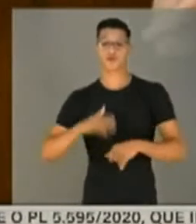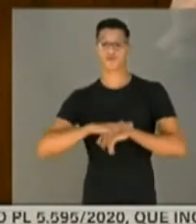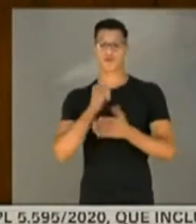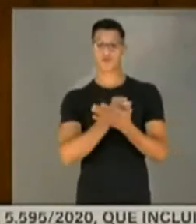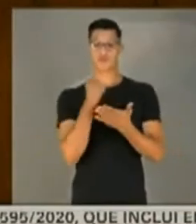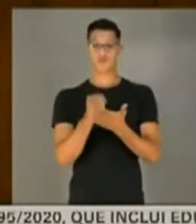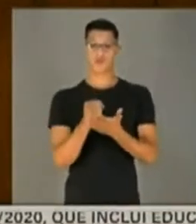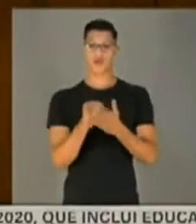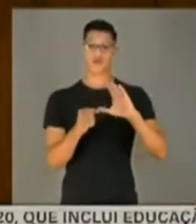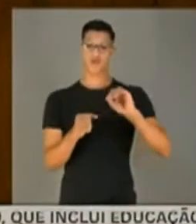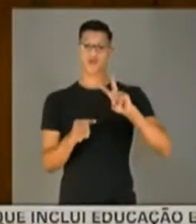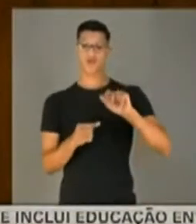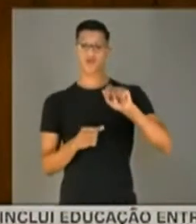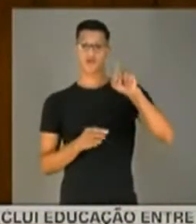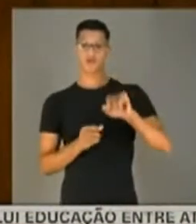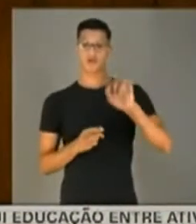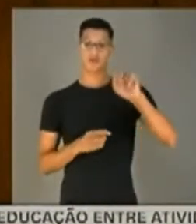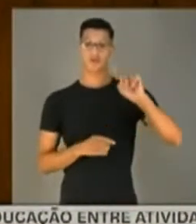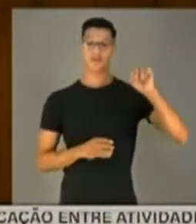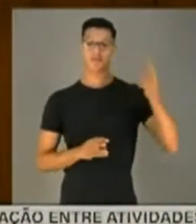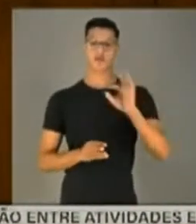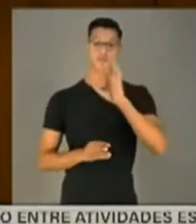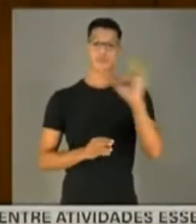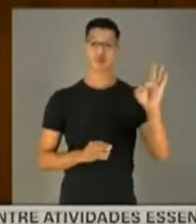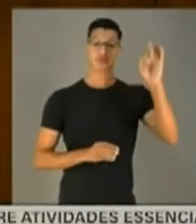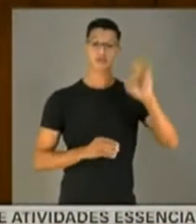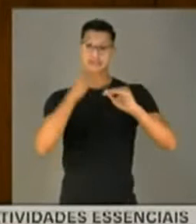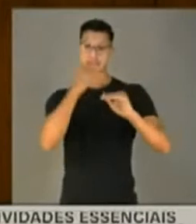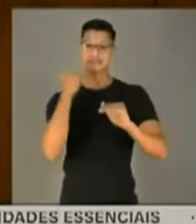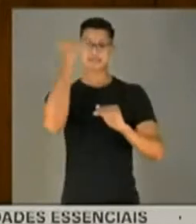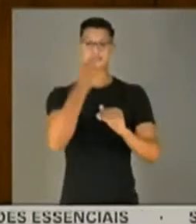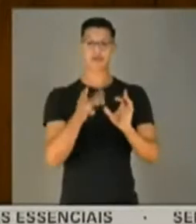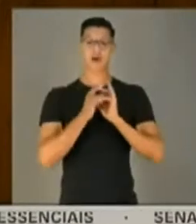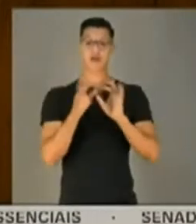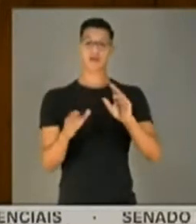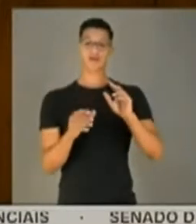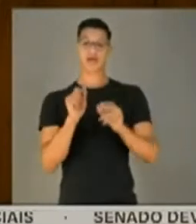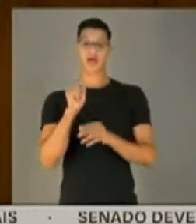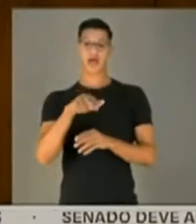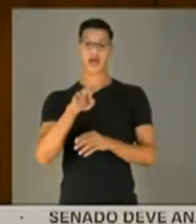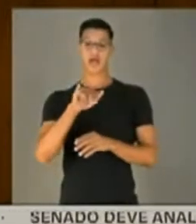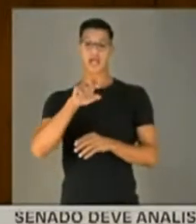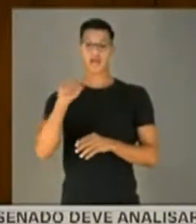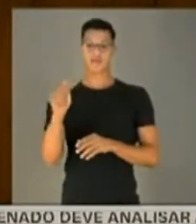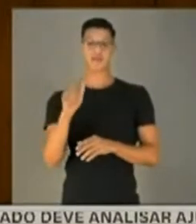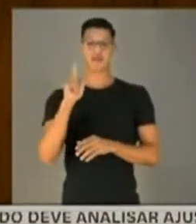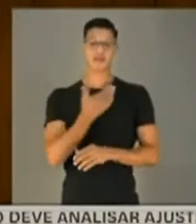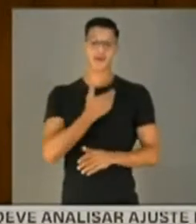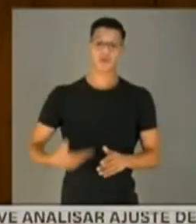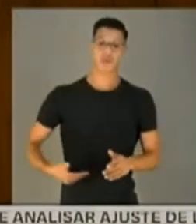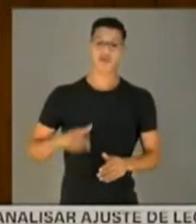contrato para a Covaxin, com 1.000% acima daquele valor, sem autorização da Anvisa. É o governo que, a